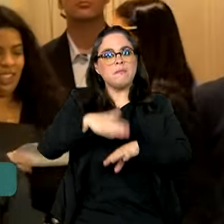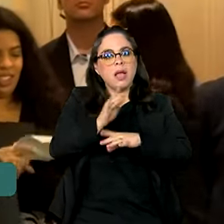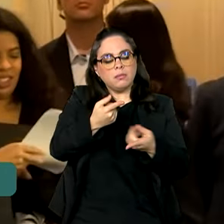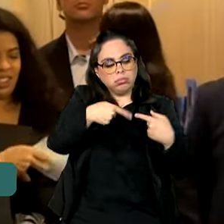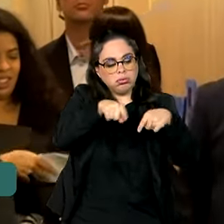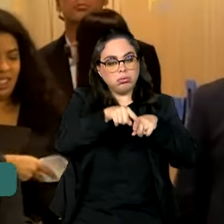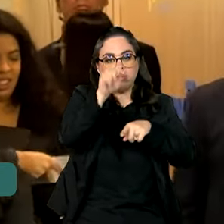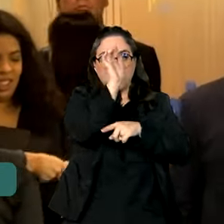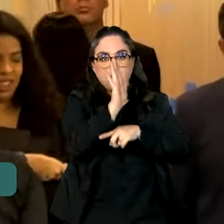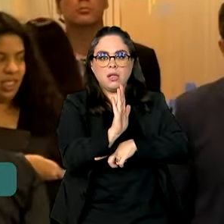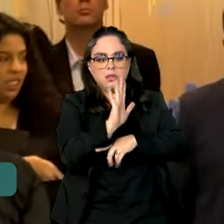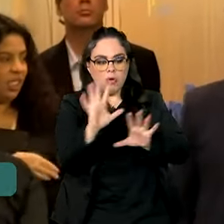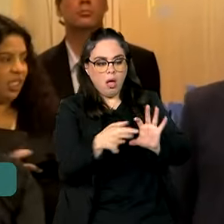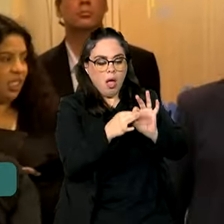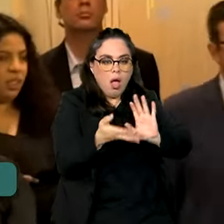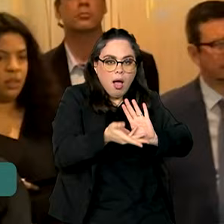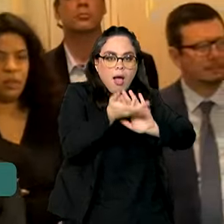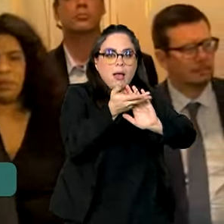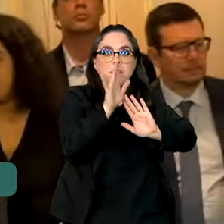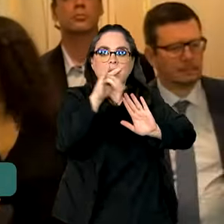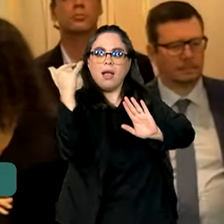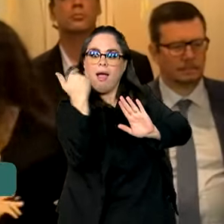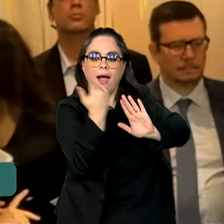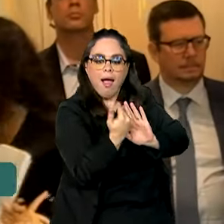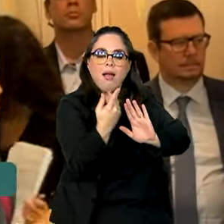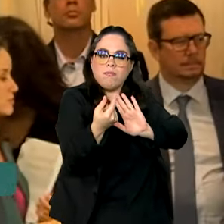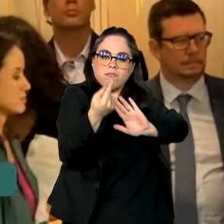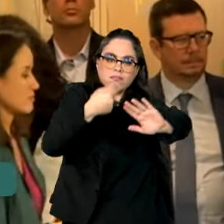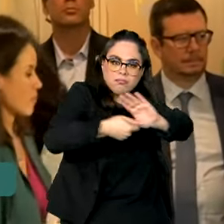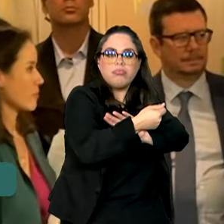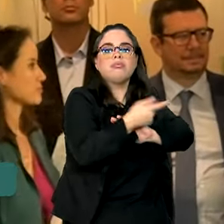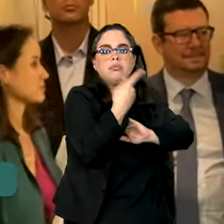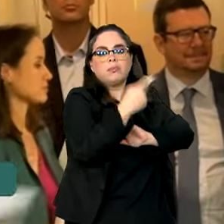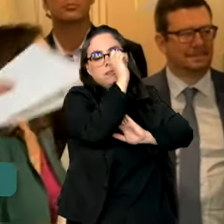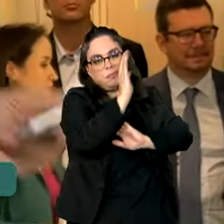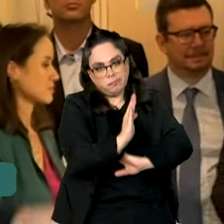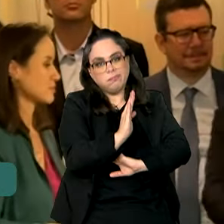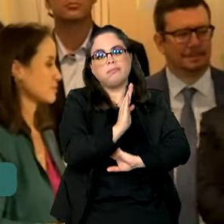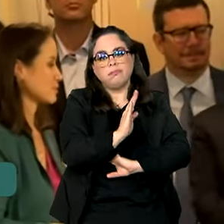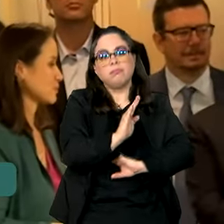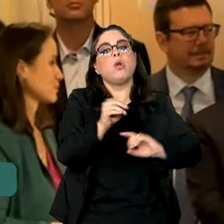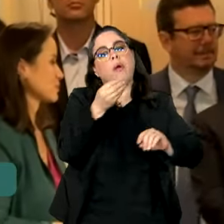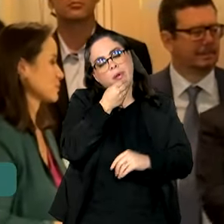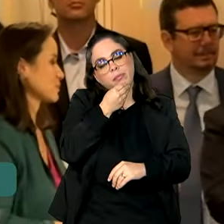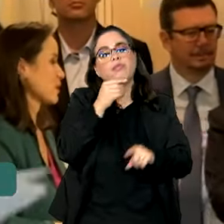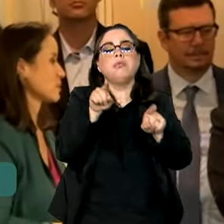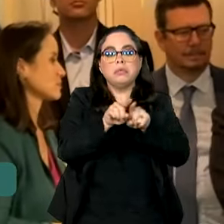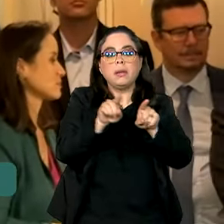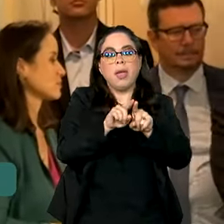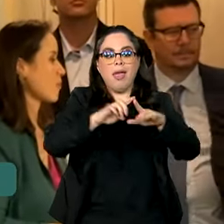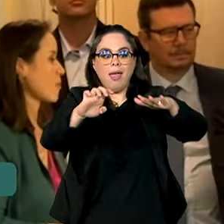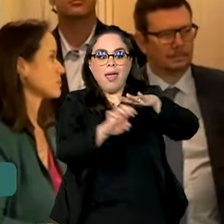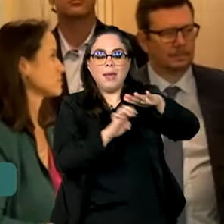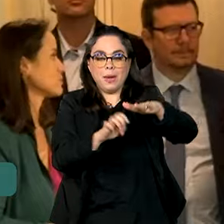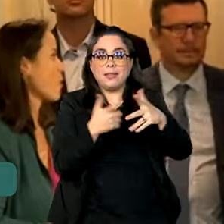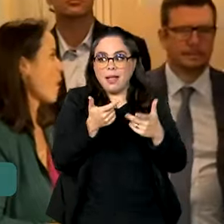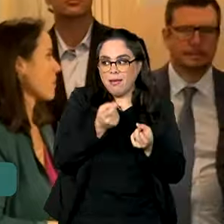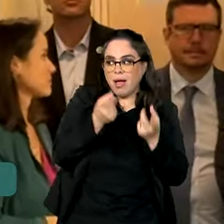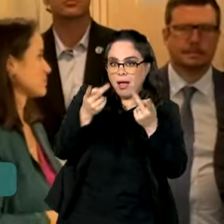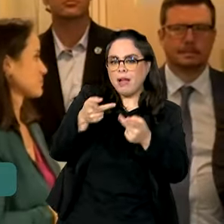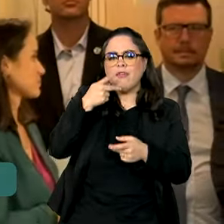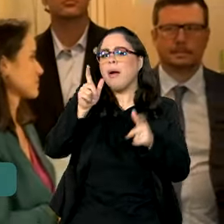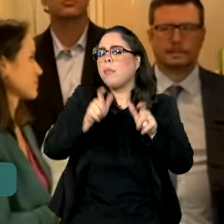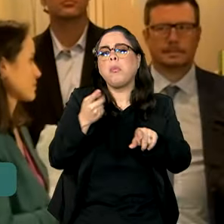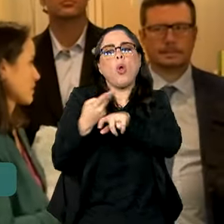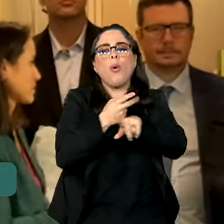dois aspectos. É o que mais atrai investimento para o Brasil, obviamente, a empresa quer fazer negócio, ela olha para